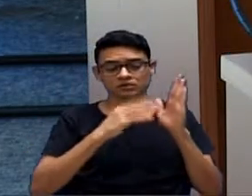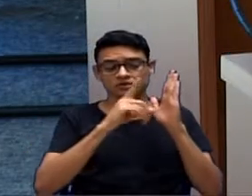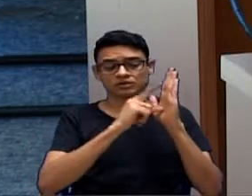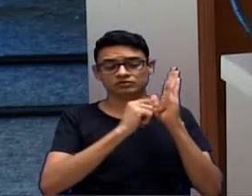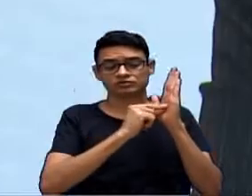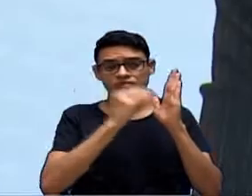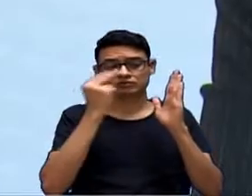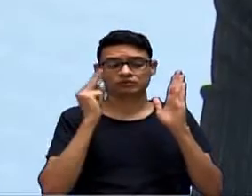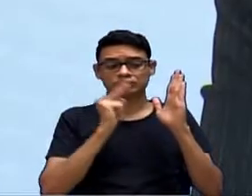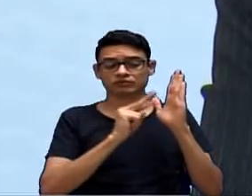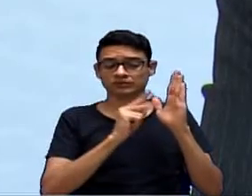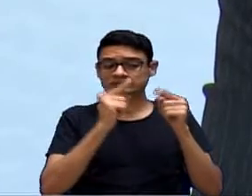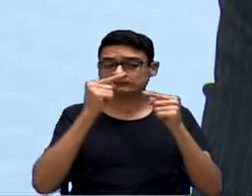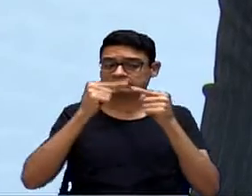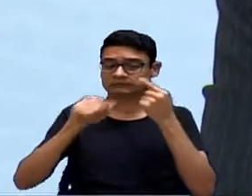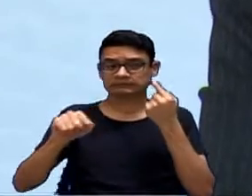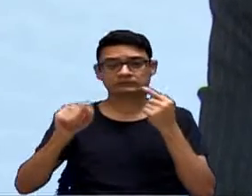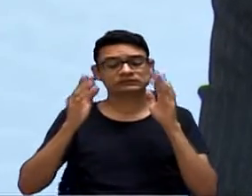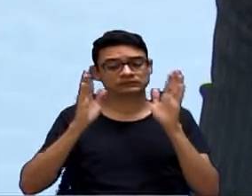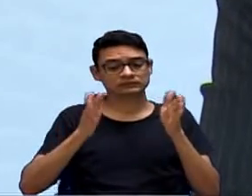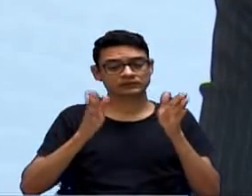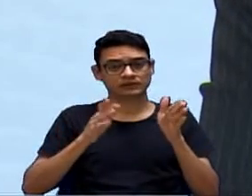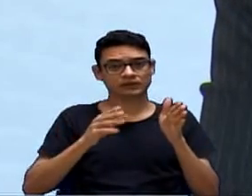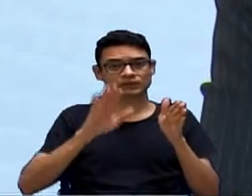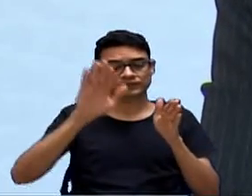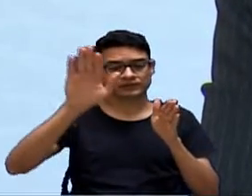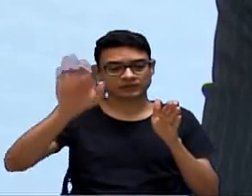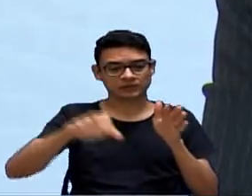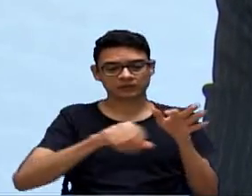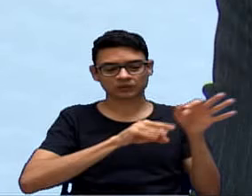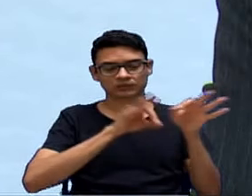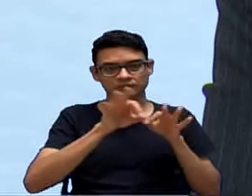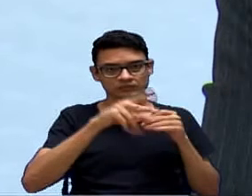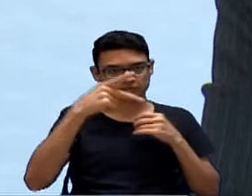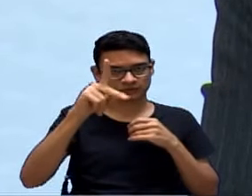vereador? Primeiro aqui, por exemplo. Deixa eu pegar o projeto de lei vossa excelência.